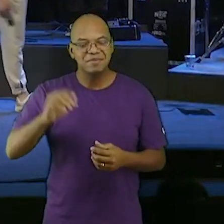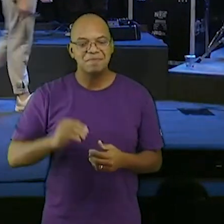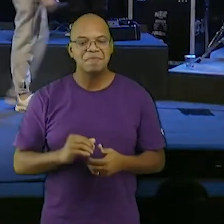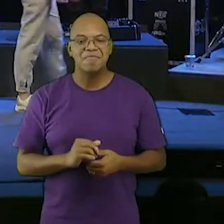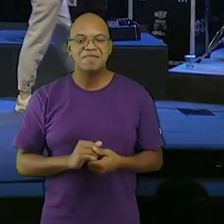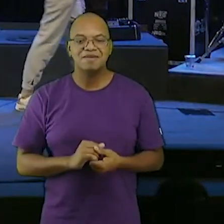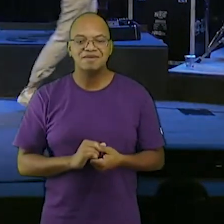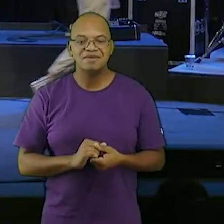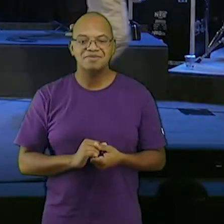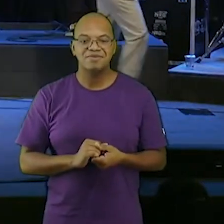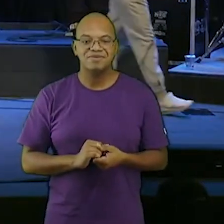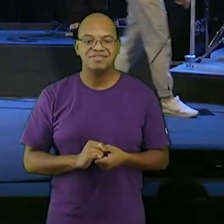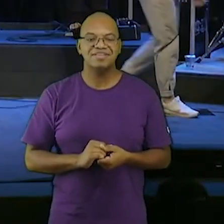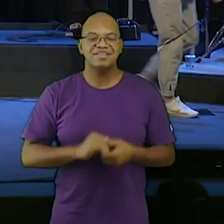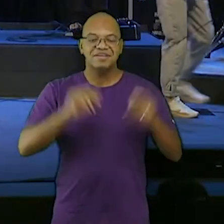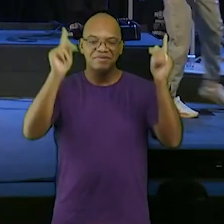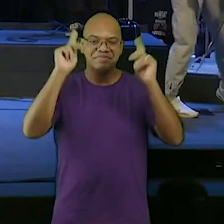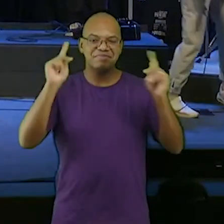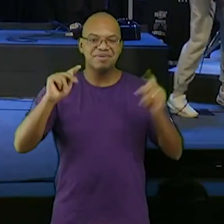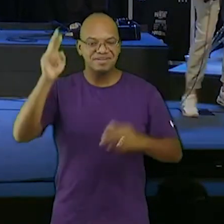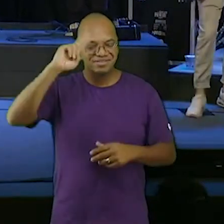paz do senhor